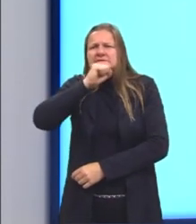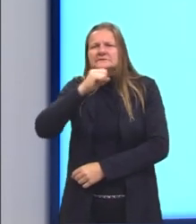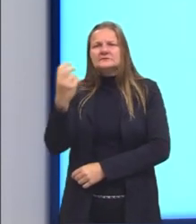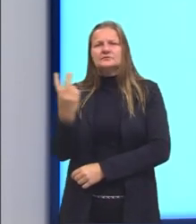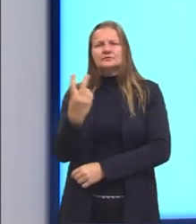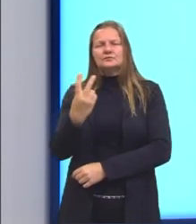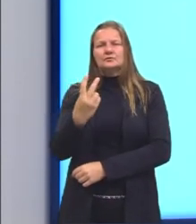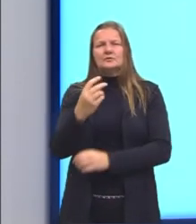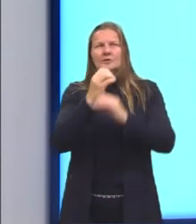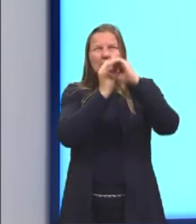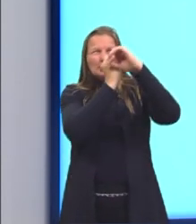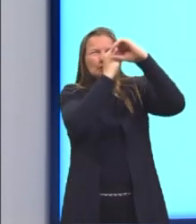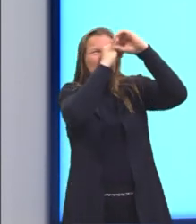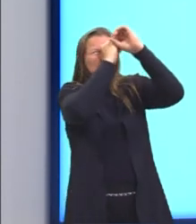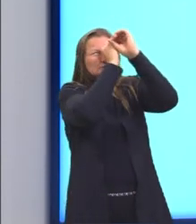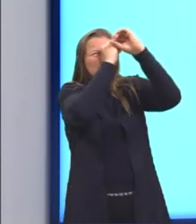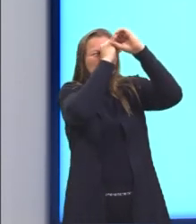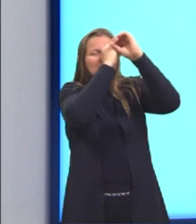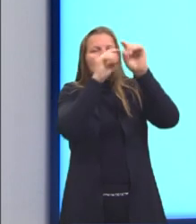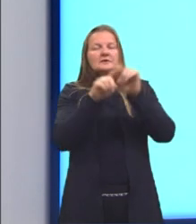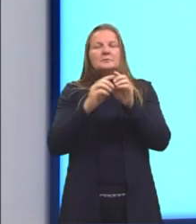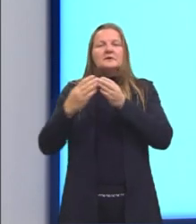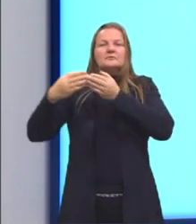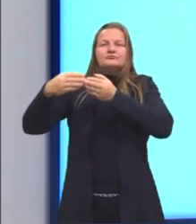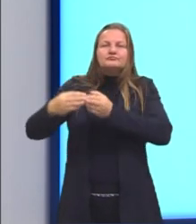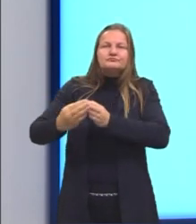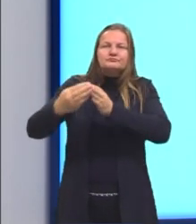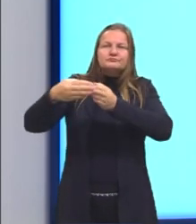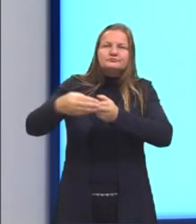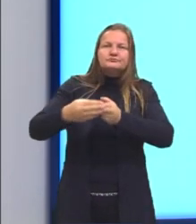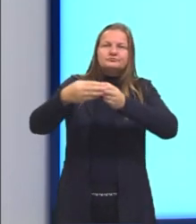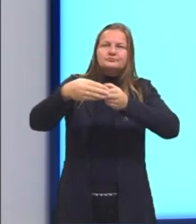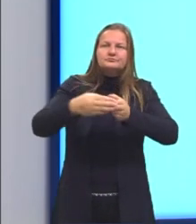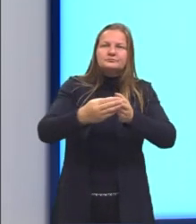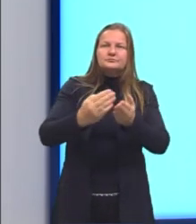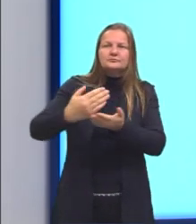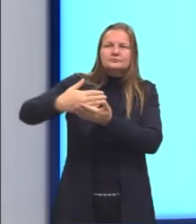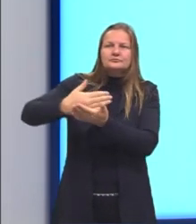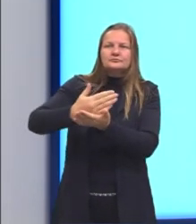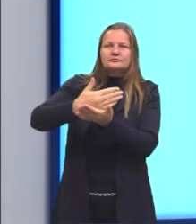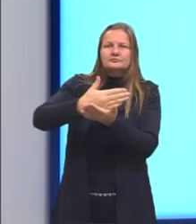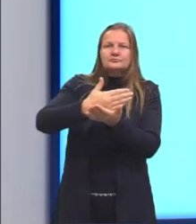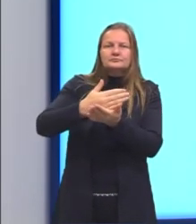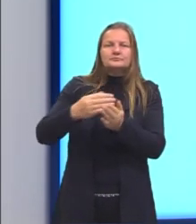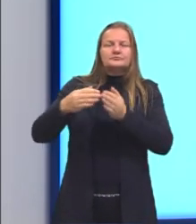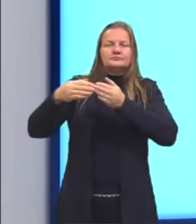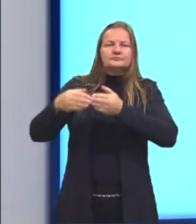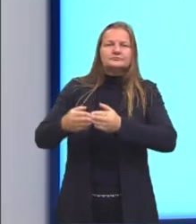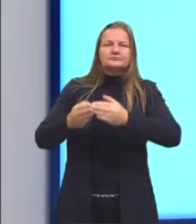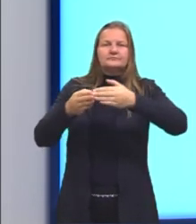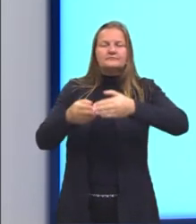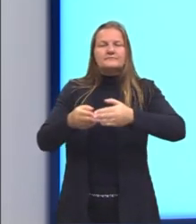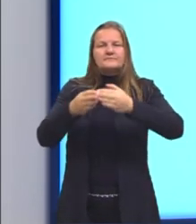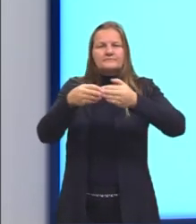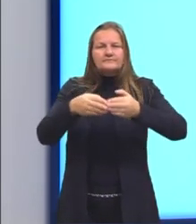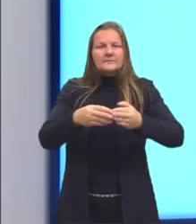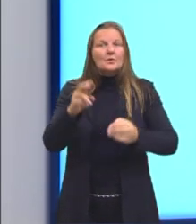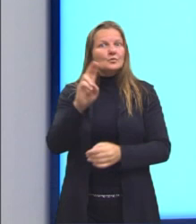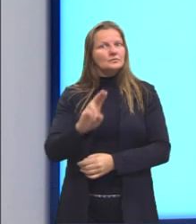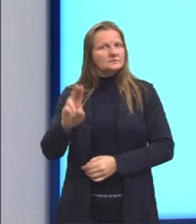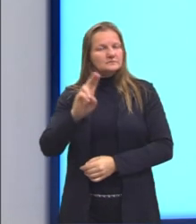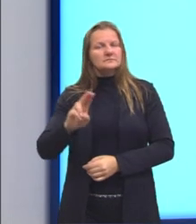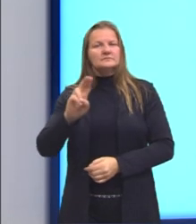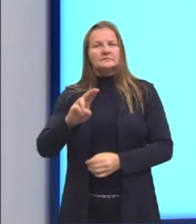astronomia, como também a navegação. O cestante aqui era muito utilizado na navegação, e aí